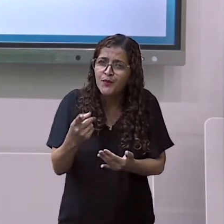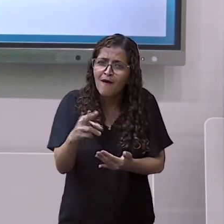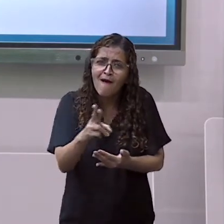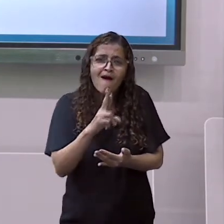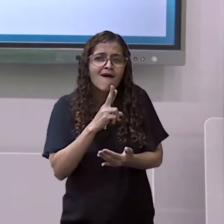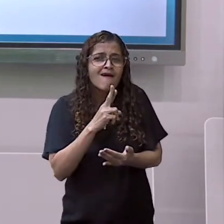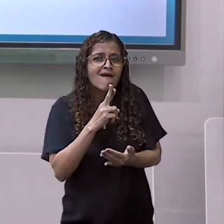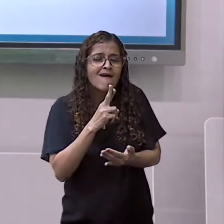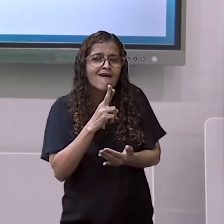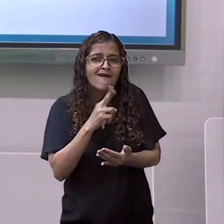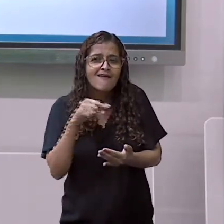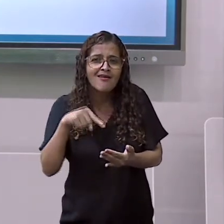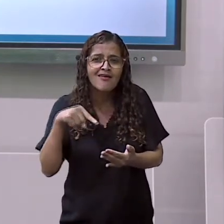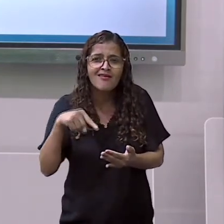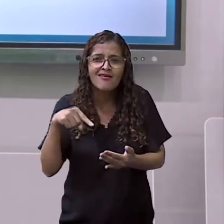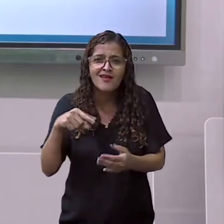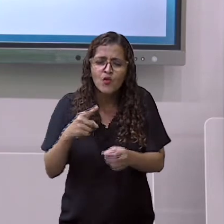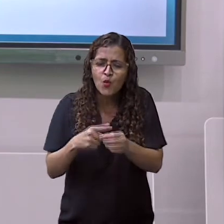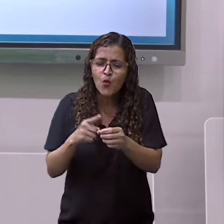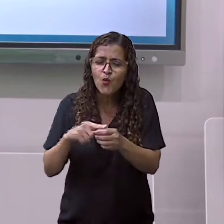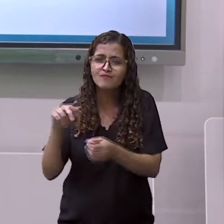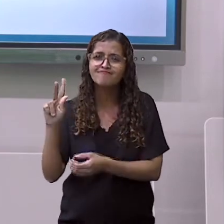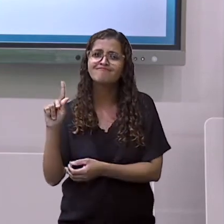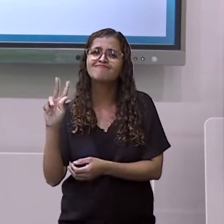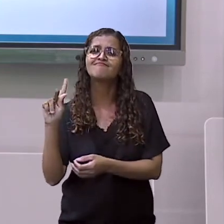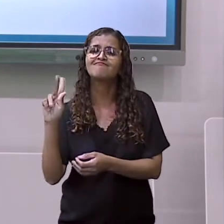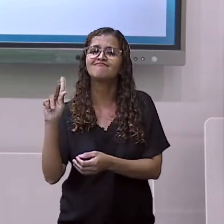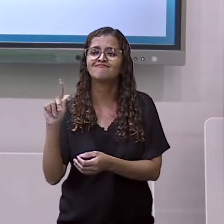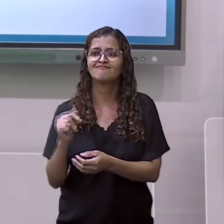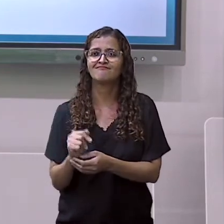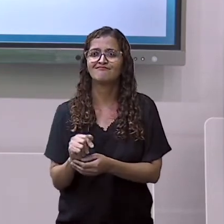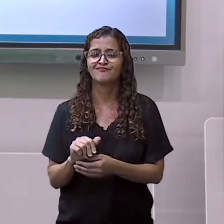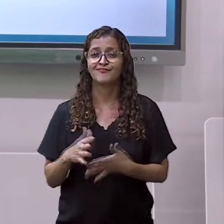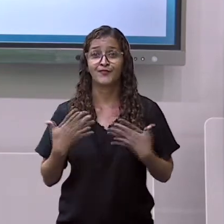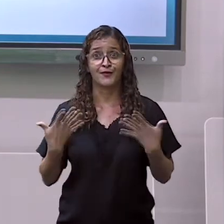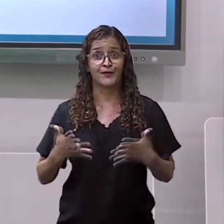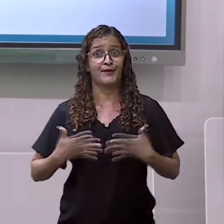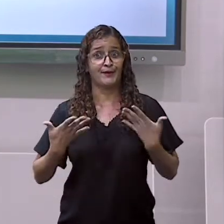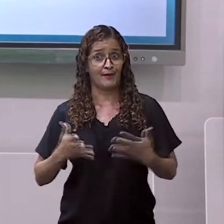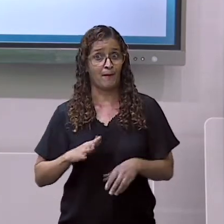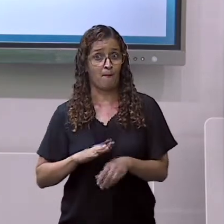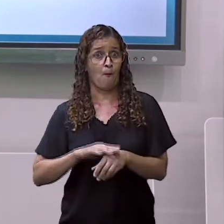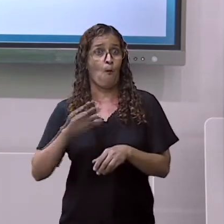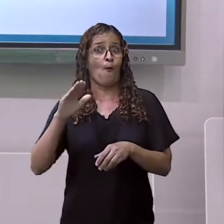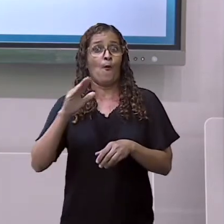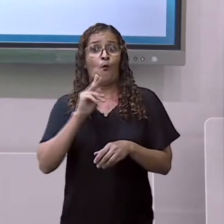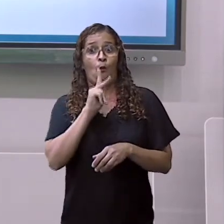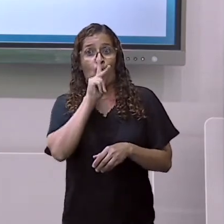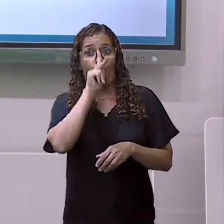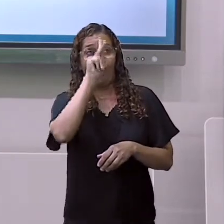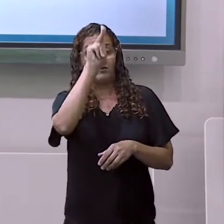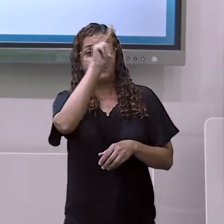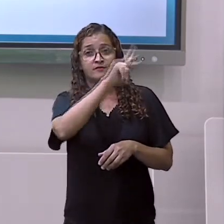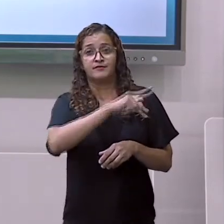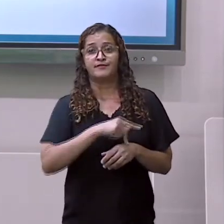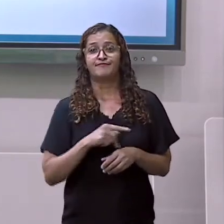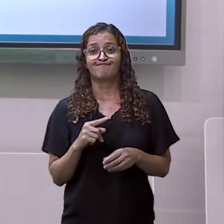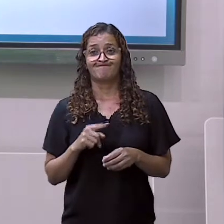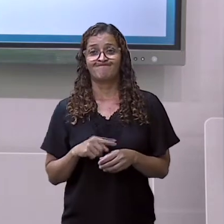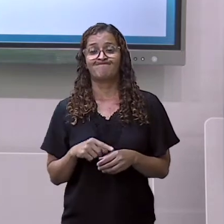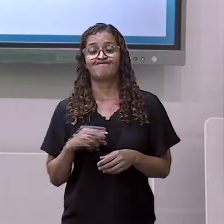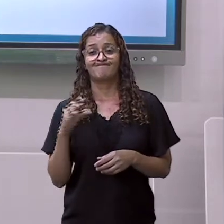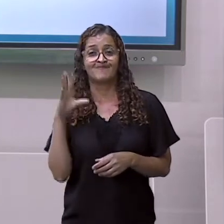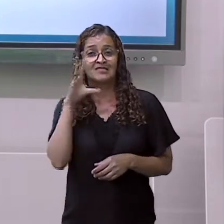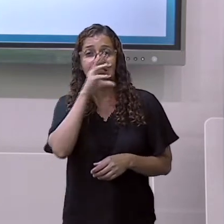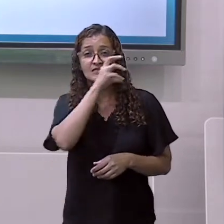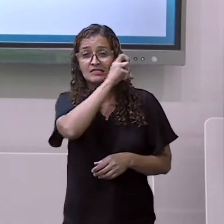principalmente, na nossa cidade de Governador Valadares, o verão é muito forte, não é? Porque a nossa cidade já é